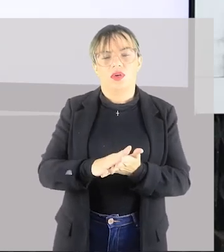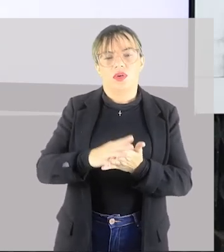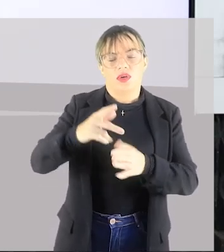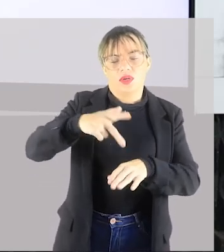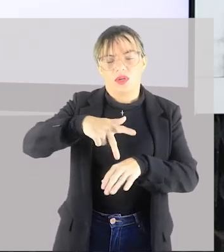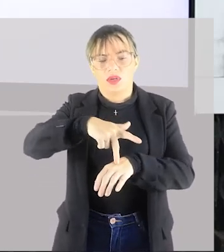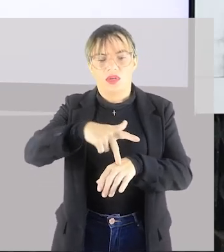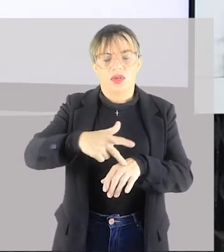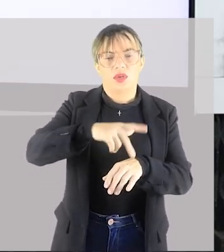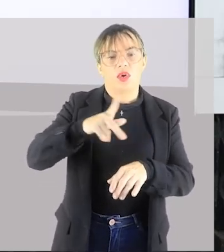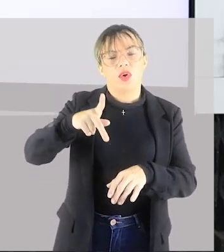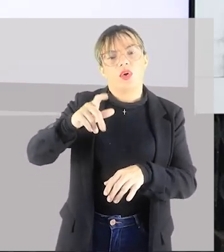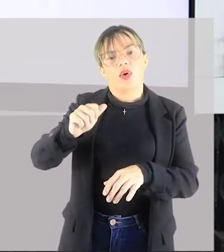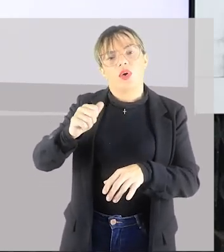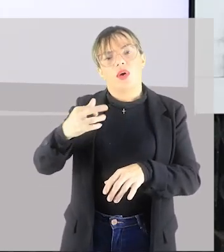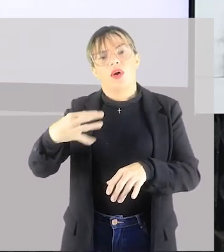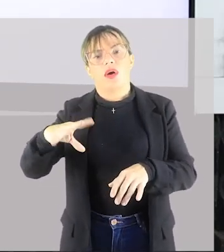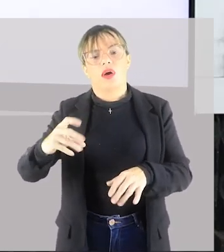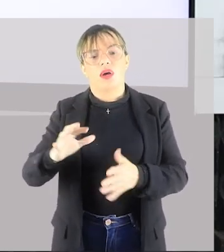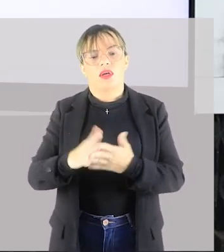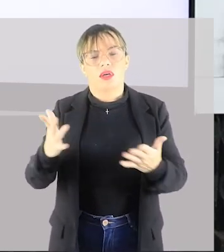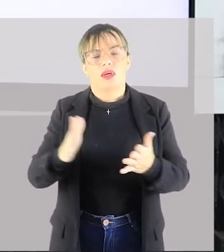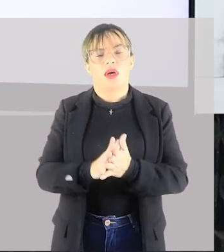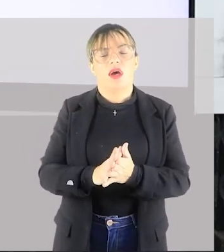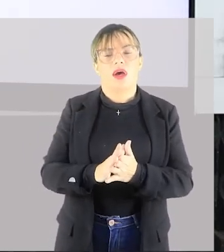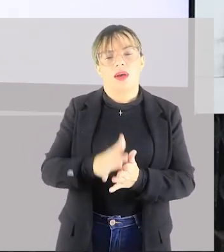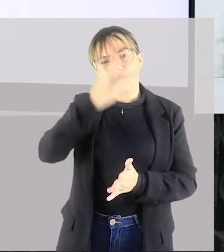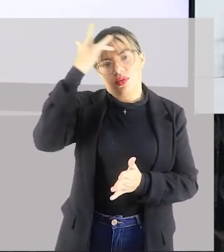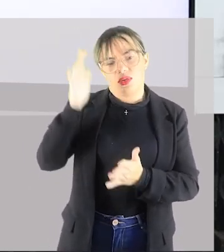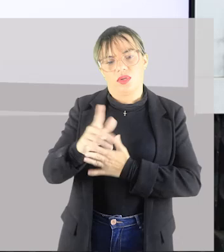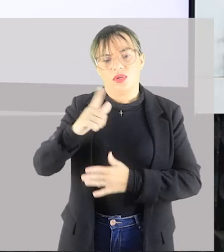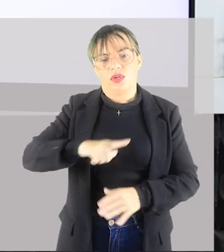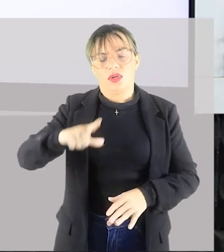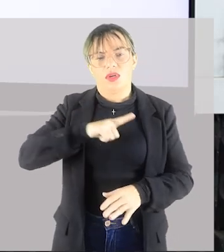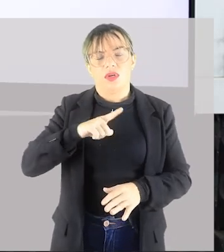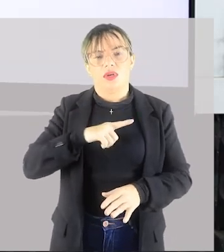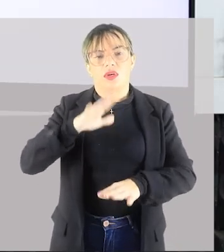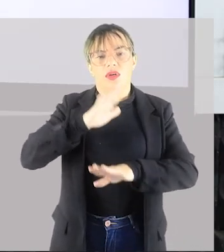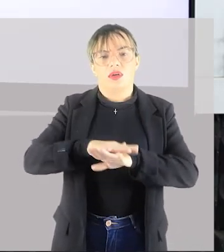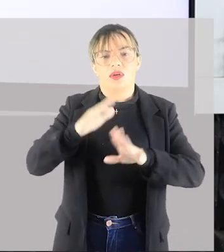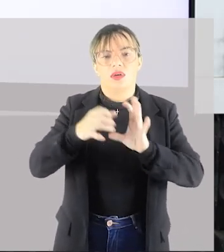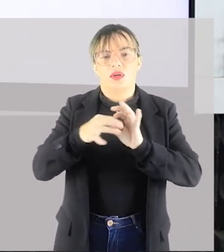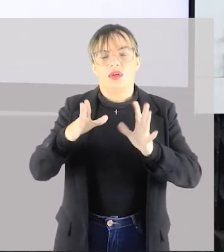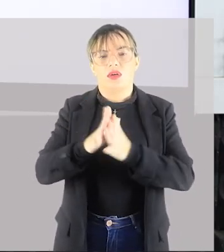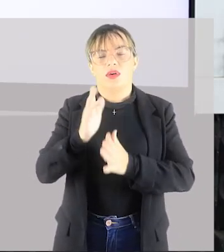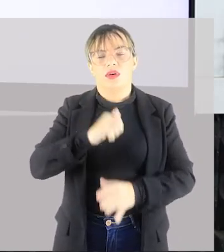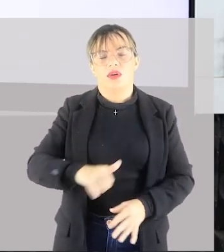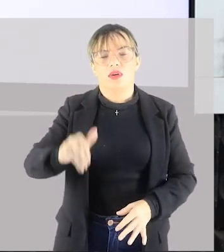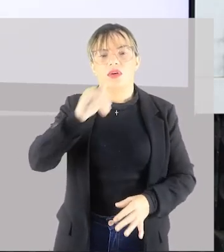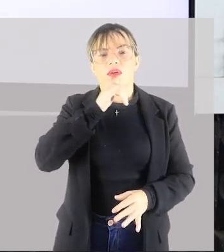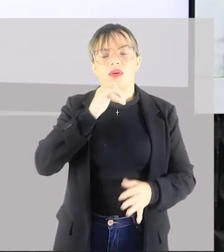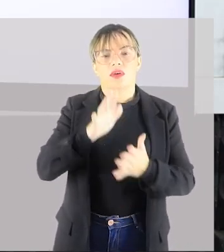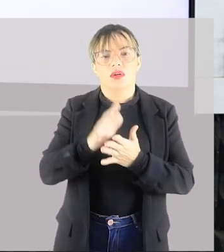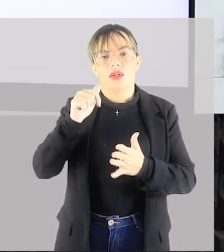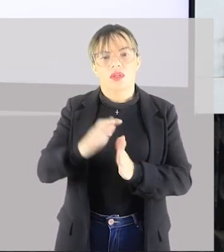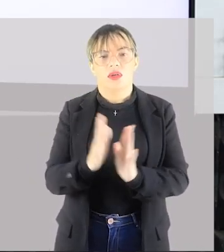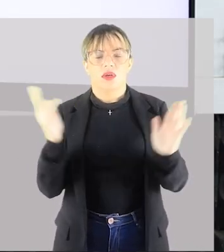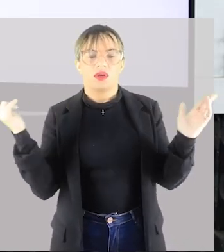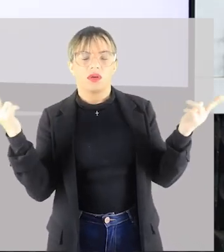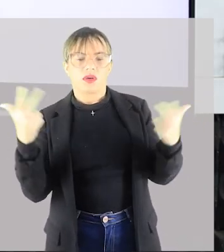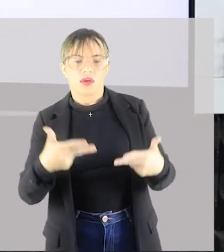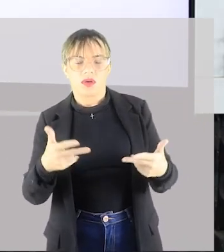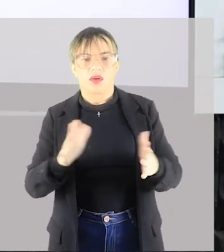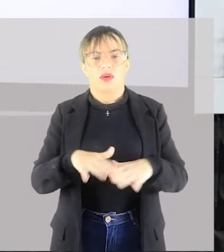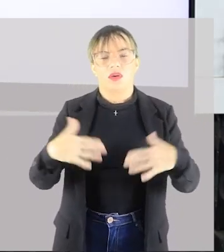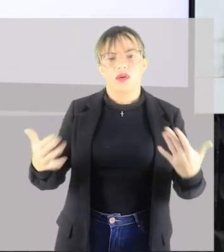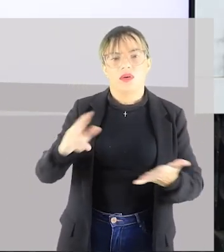tinha autonomia para fazer a sua dança. Por exemplo, como acabei de citar, o hip hop, onde as pessoas fazem lá